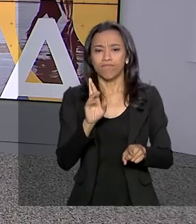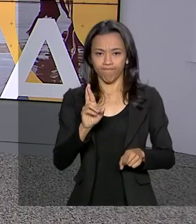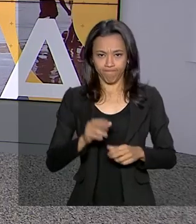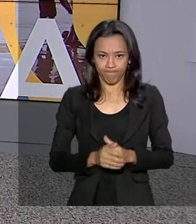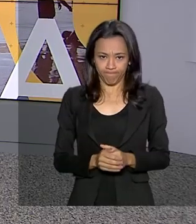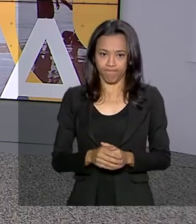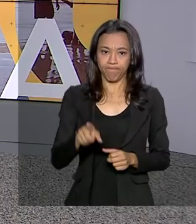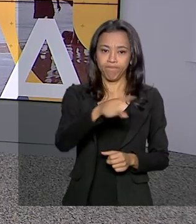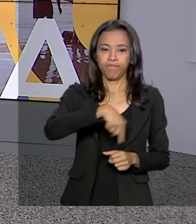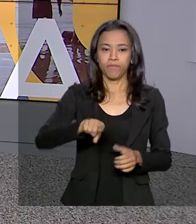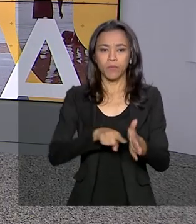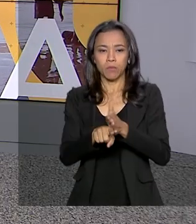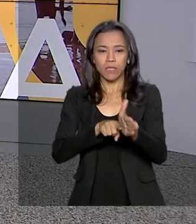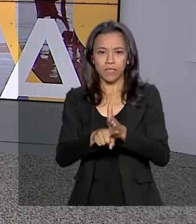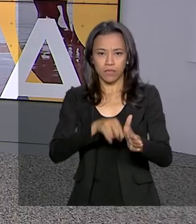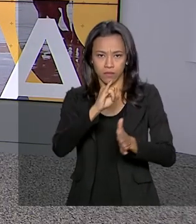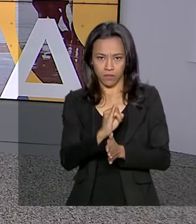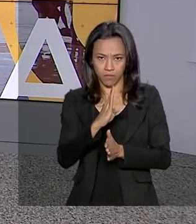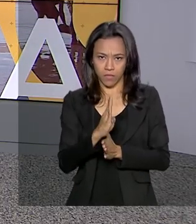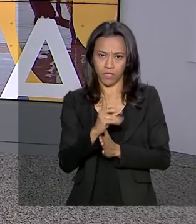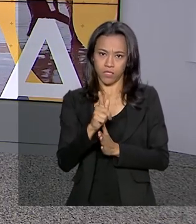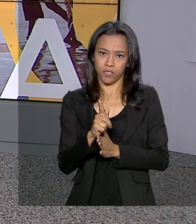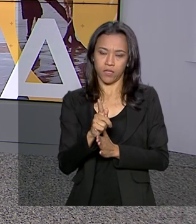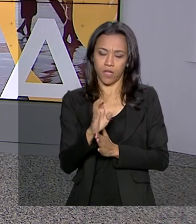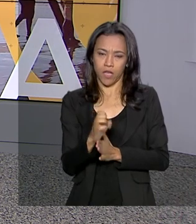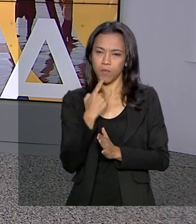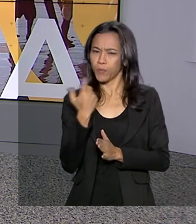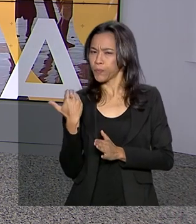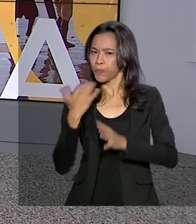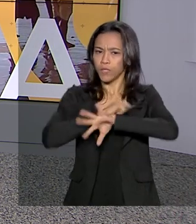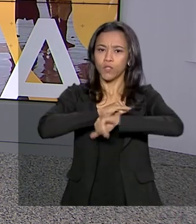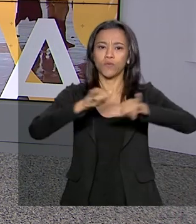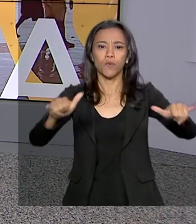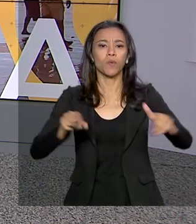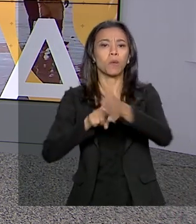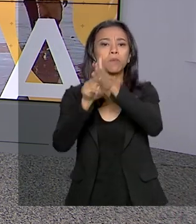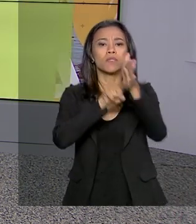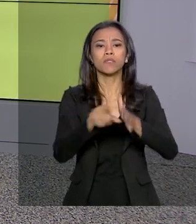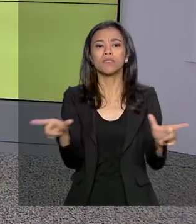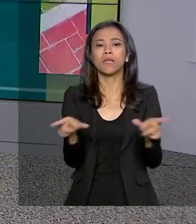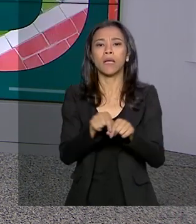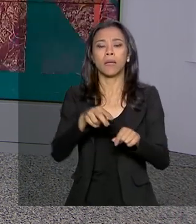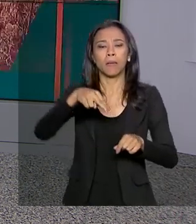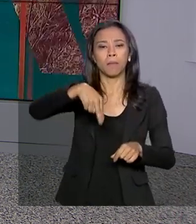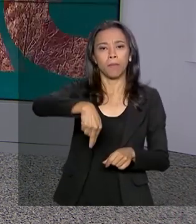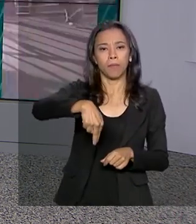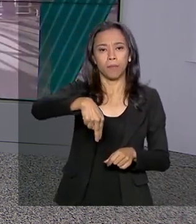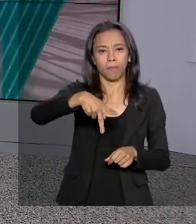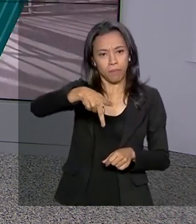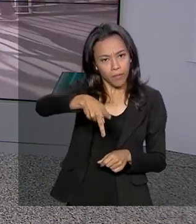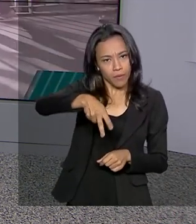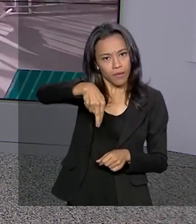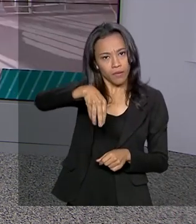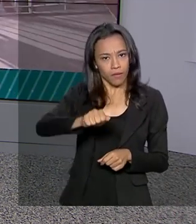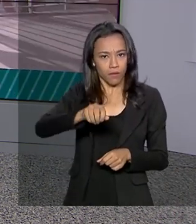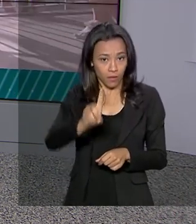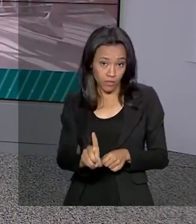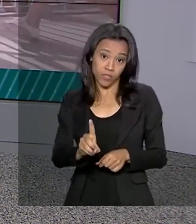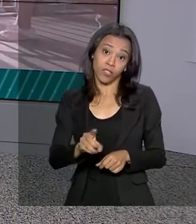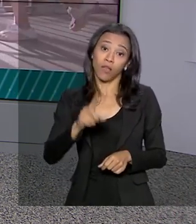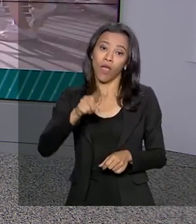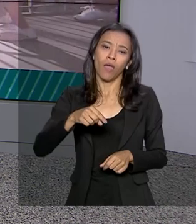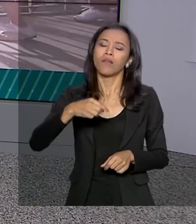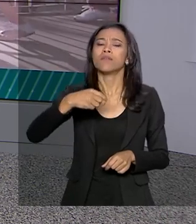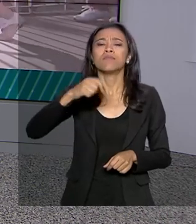O IBGE divulgou agora há pouco a Pesquisa Nacional por Amostra de Domicílios, a PNAD Contínua, referente ao segundo trimestre de